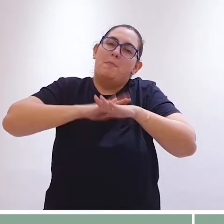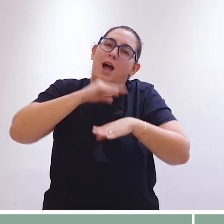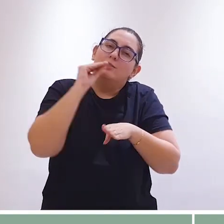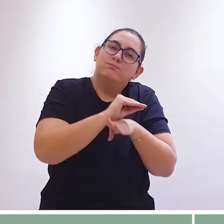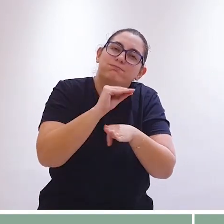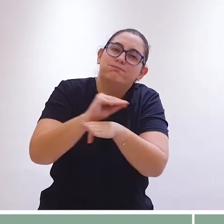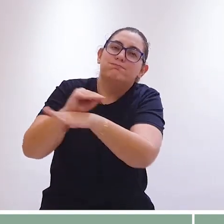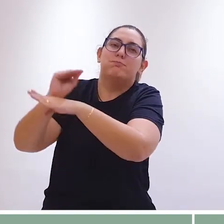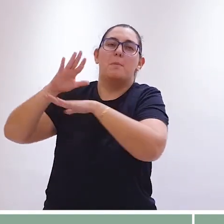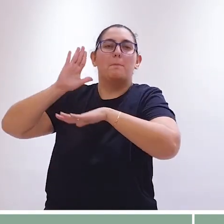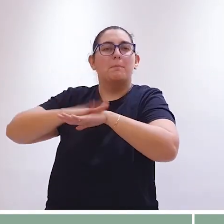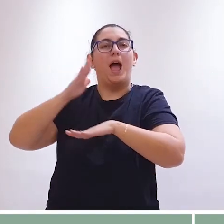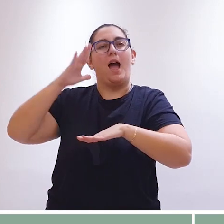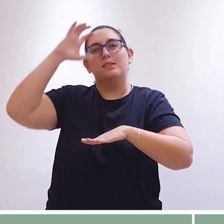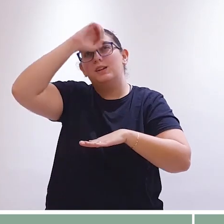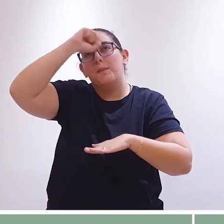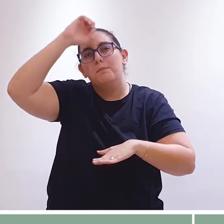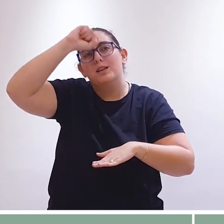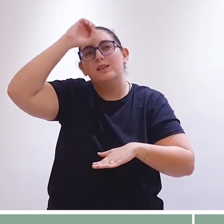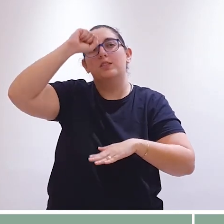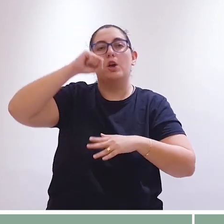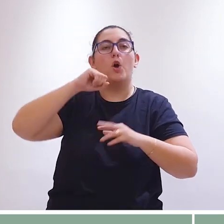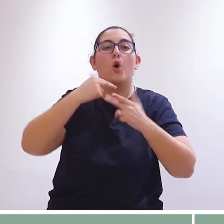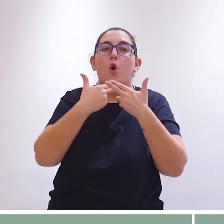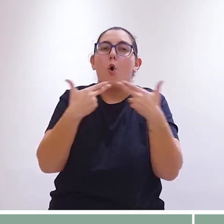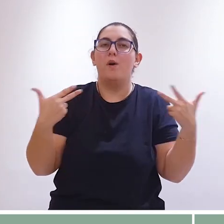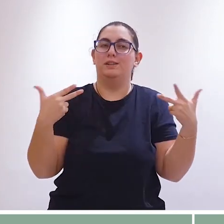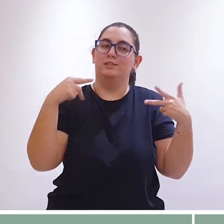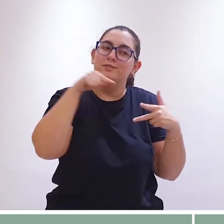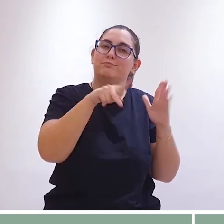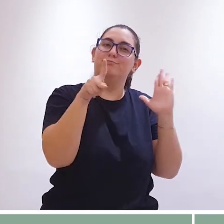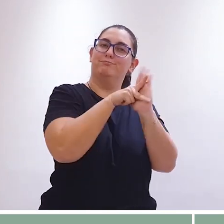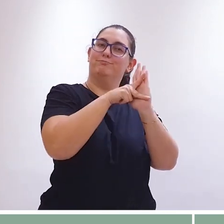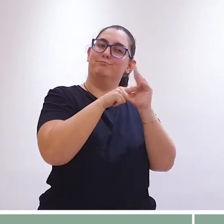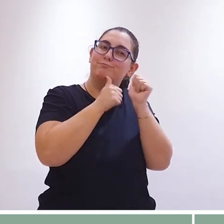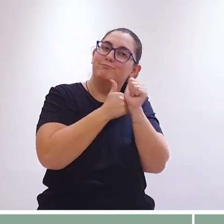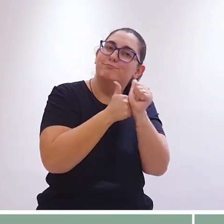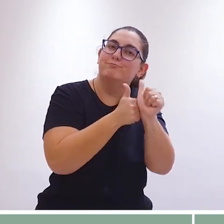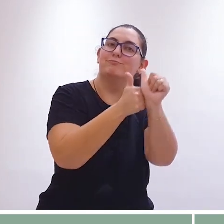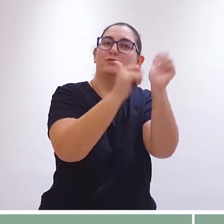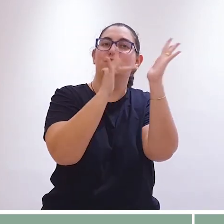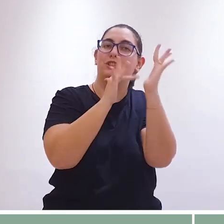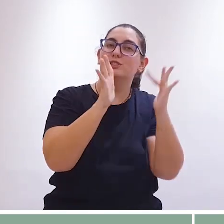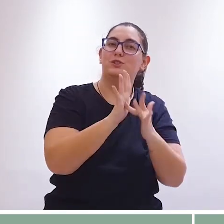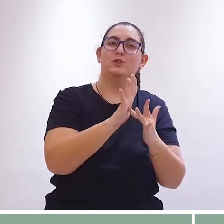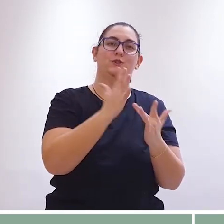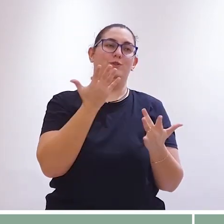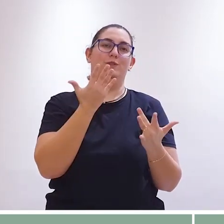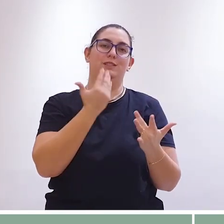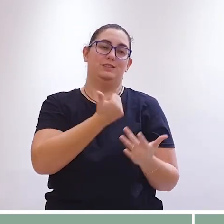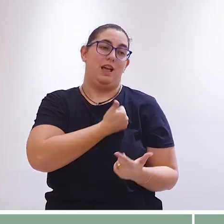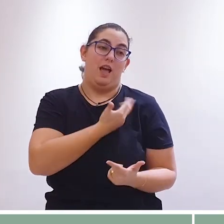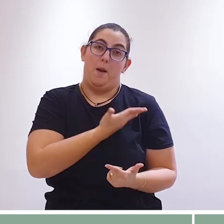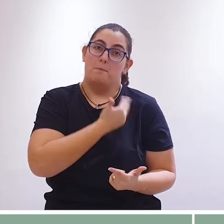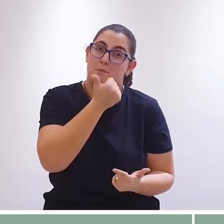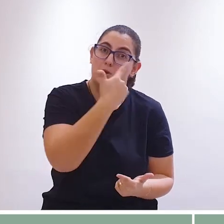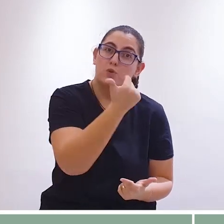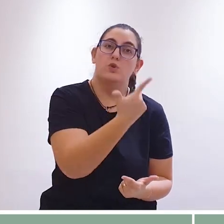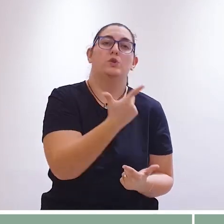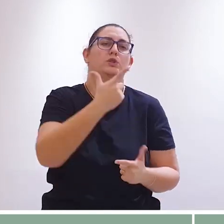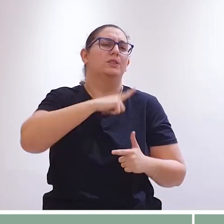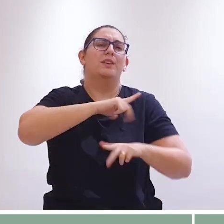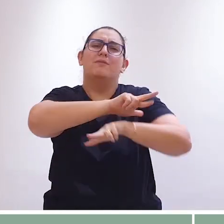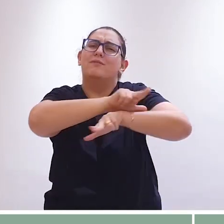também de sua formação. Essa família é a comunidade, a igreja. Os seguidores de Jesus formam essa comunidade.